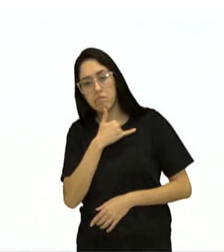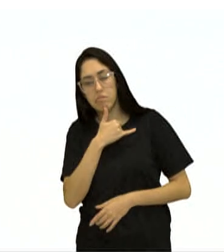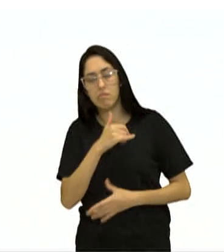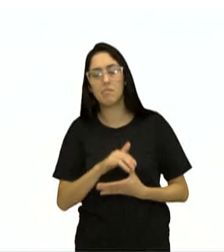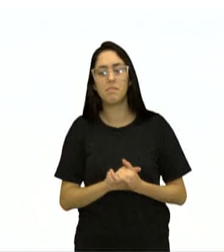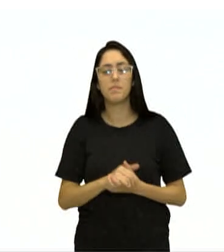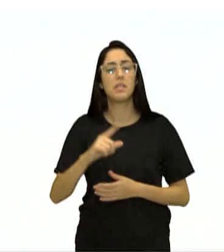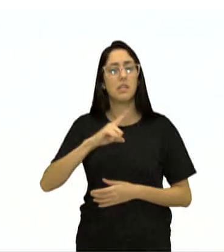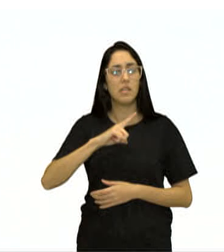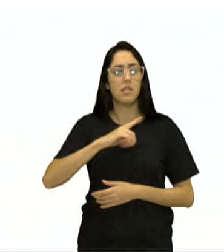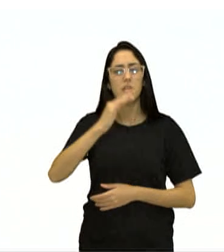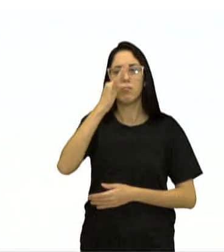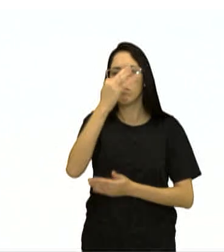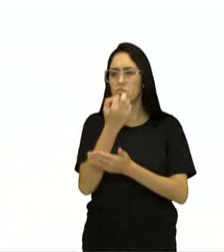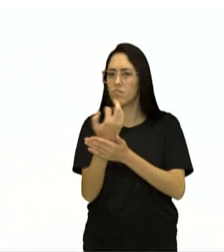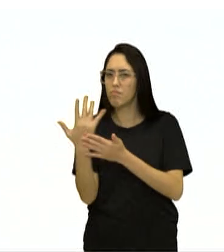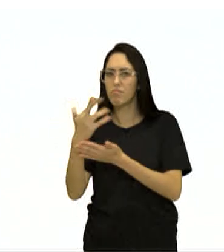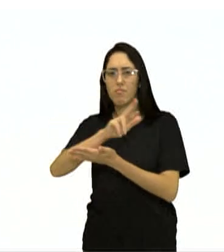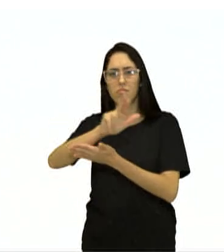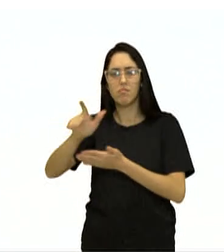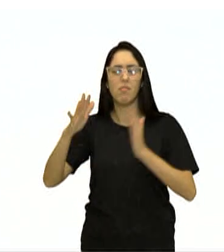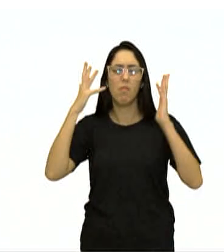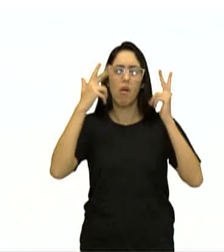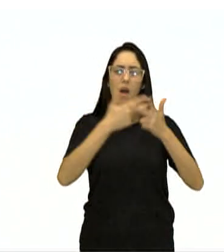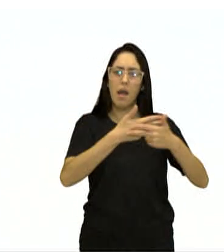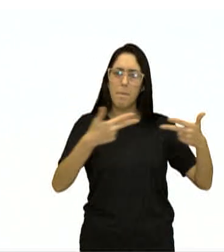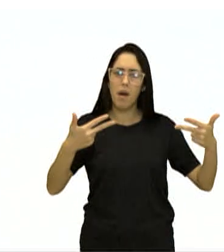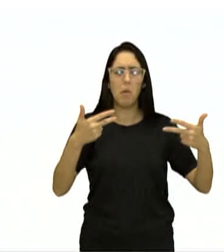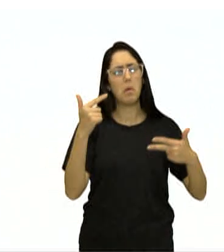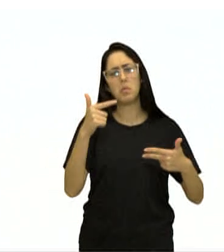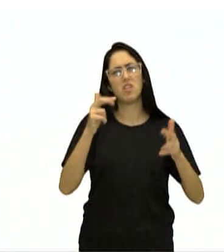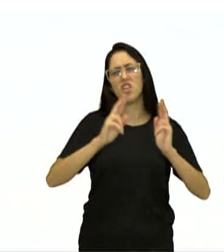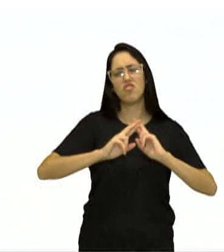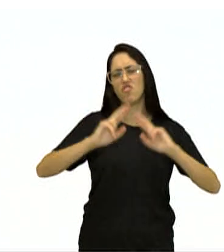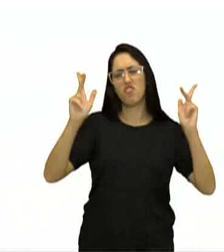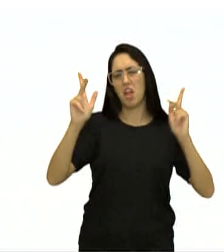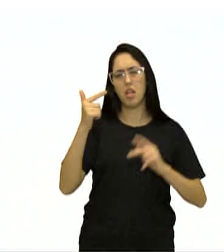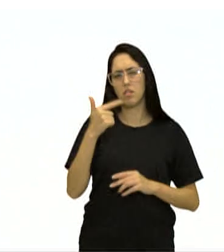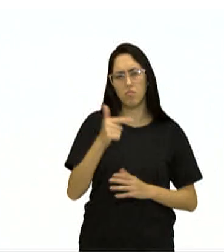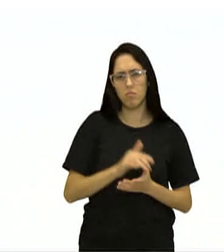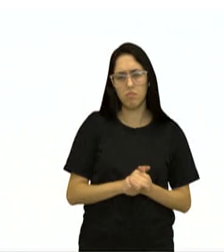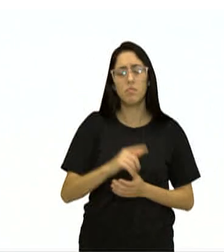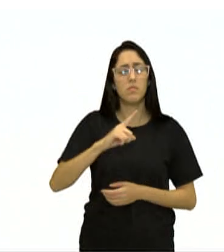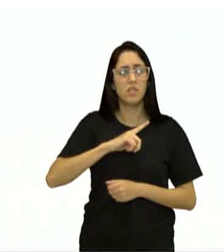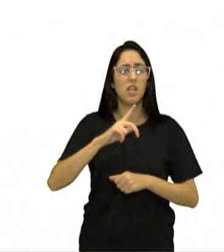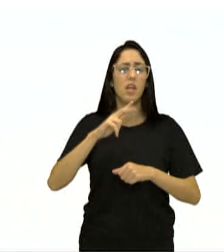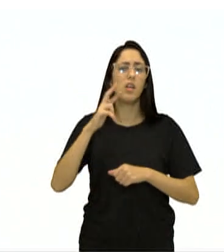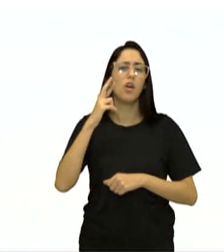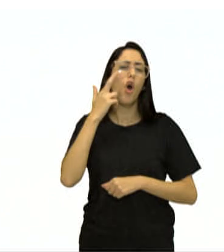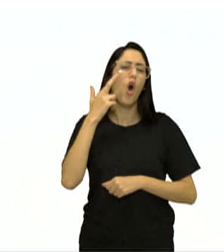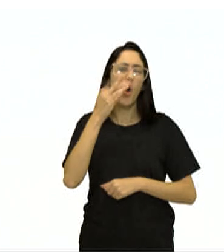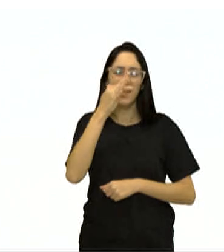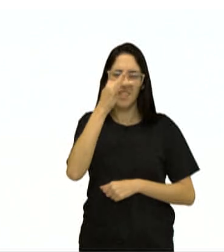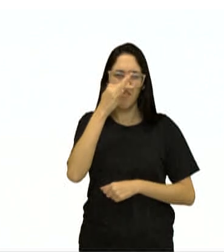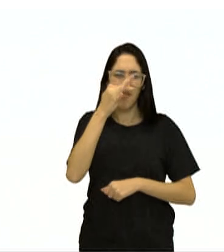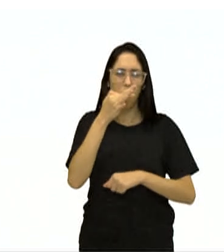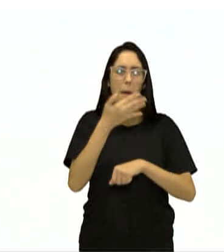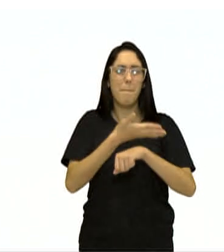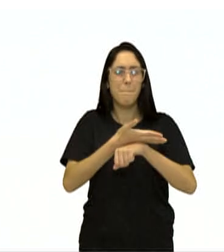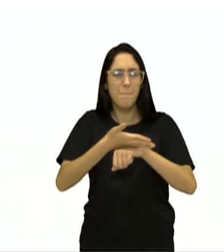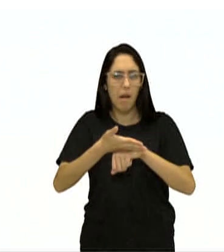com a fauna e a flora, não tem nada de extraordinário. Podem ver-se umas rosas brancas, por vezes,